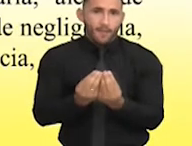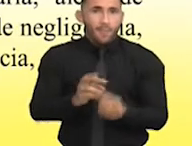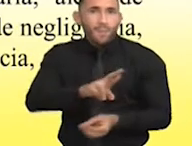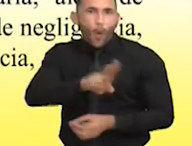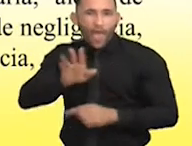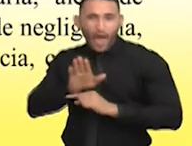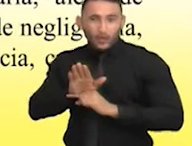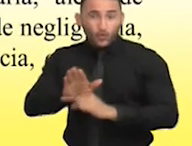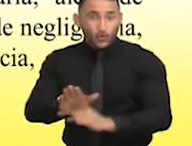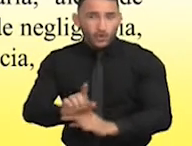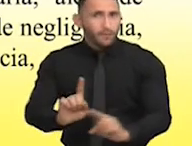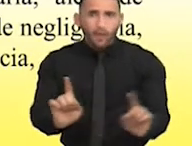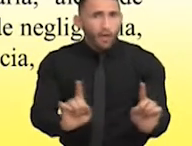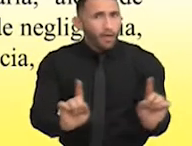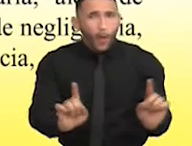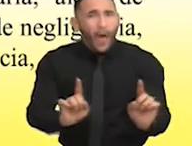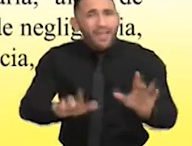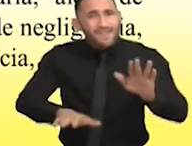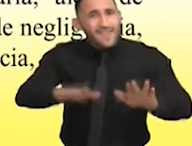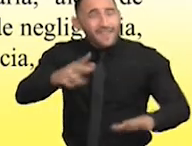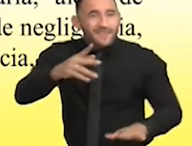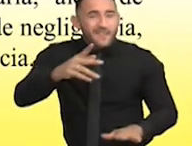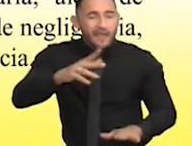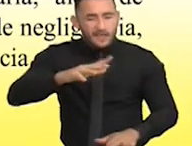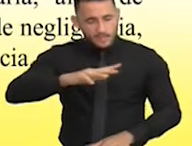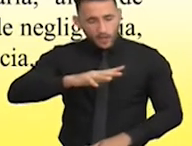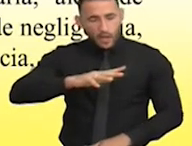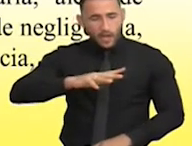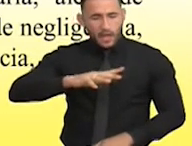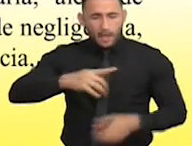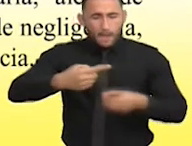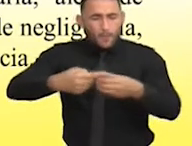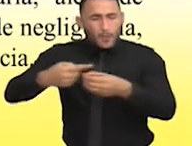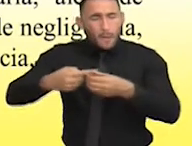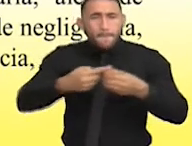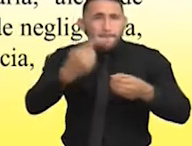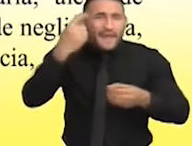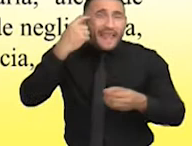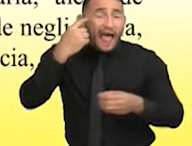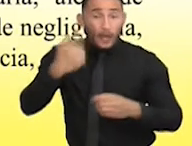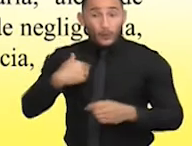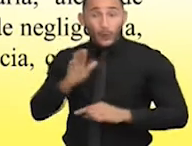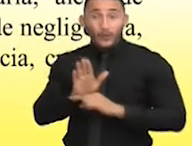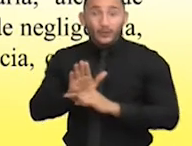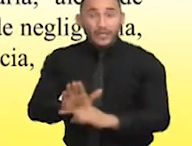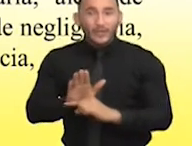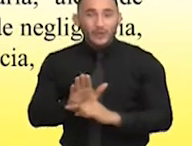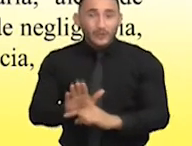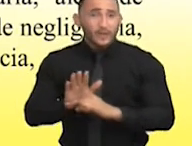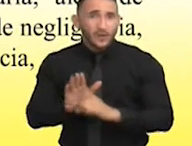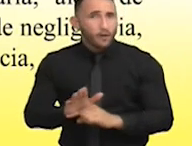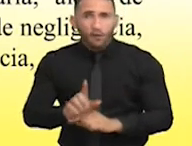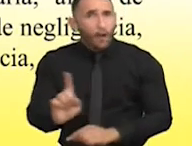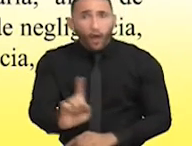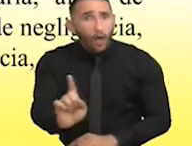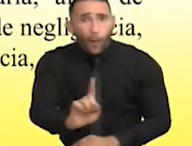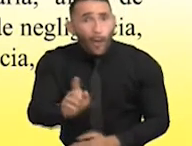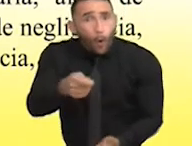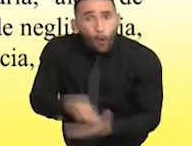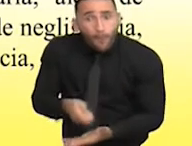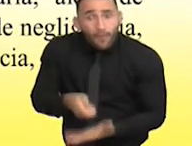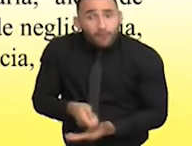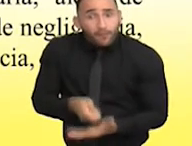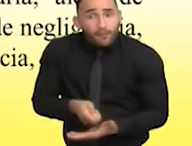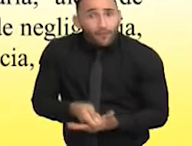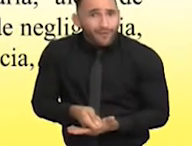é ajuda. Tem município que acha que está ajudando, tem município que acha não, mas eu estou fazendo uma ajuda. Não é ajuda, é dever.